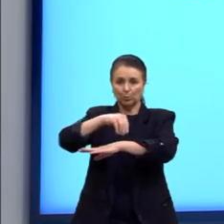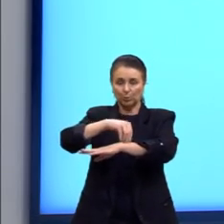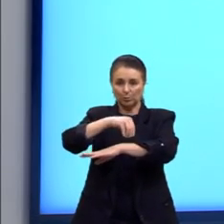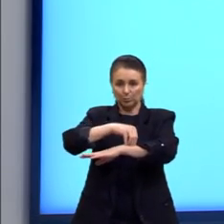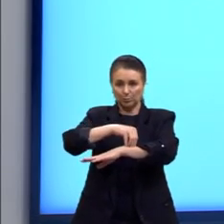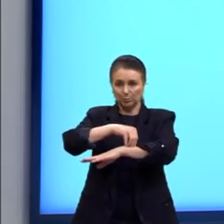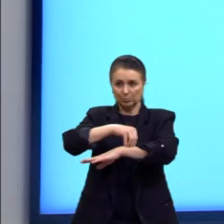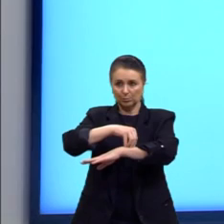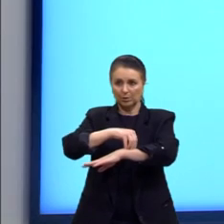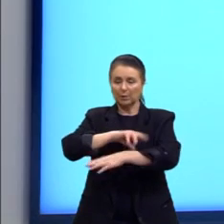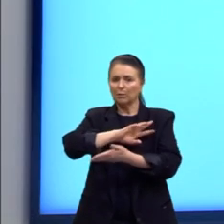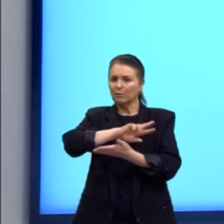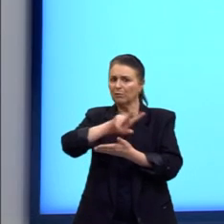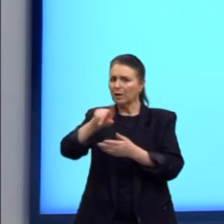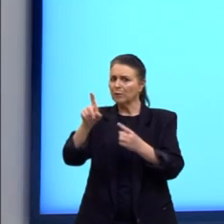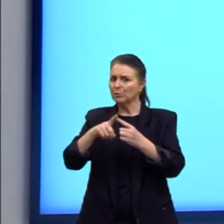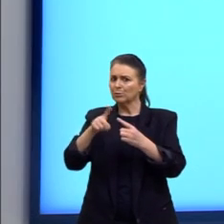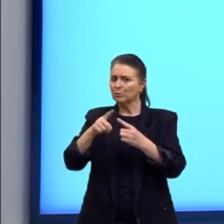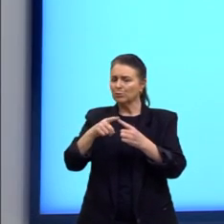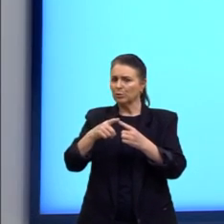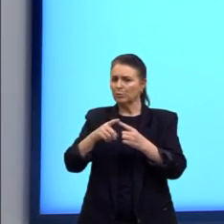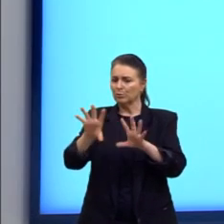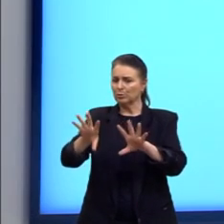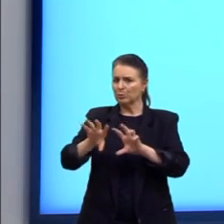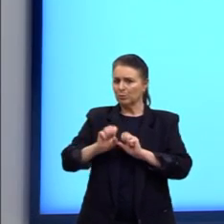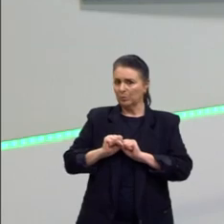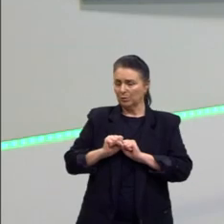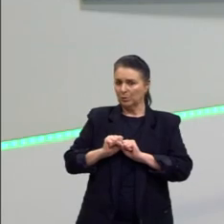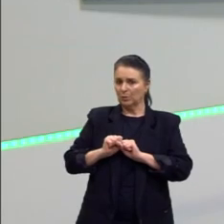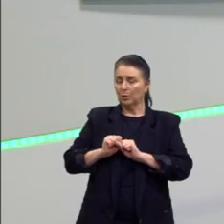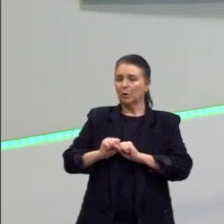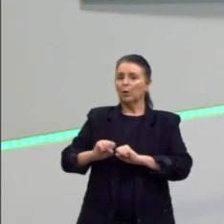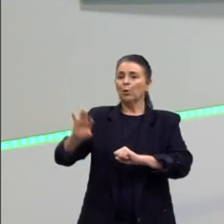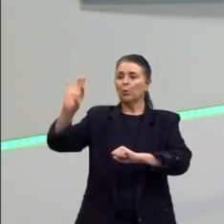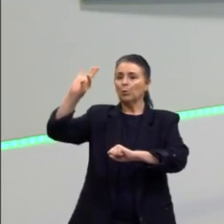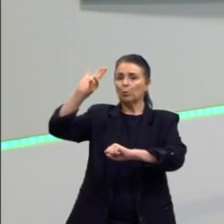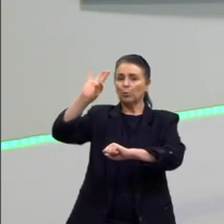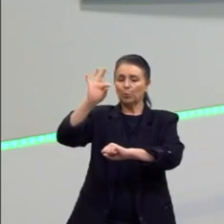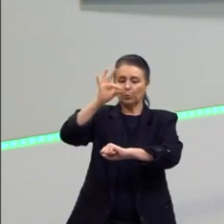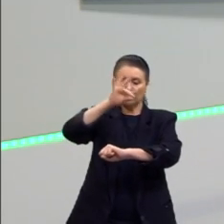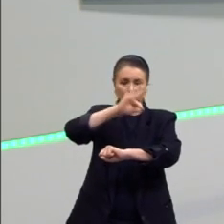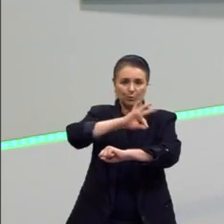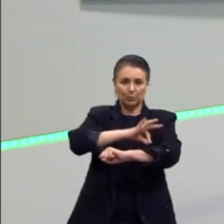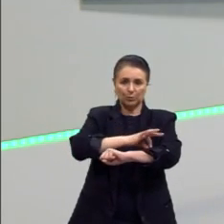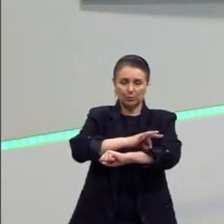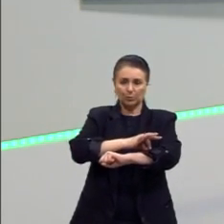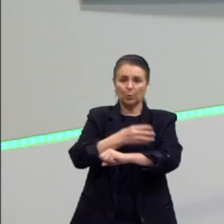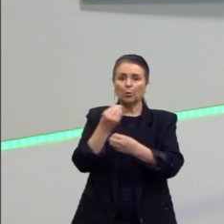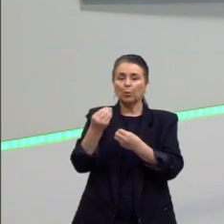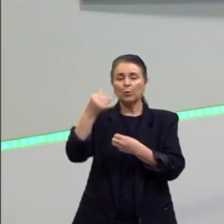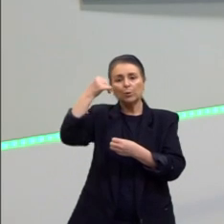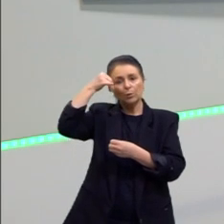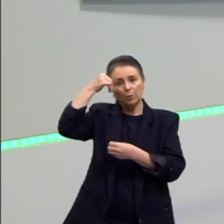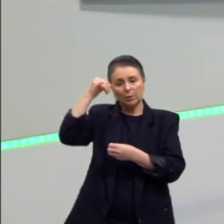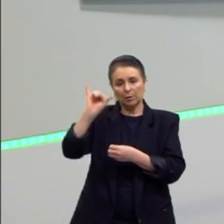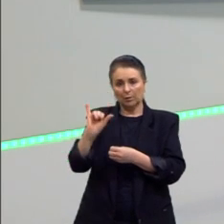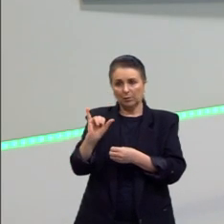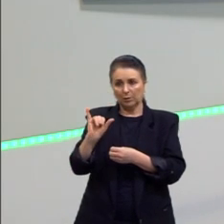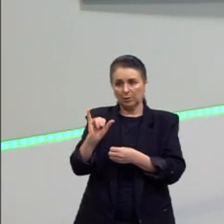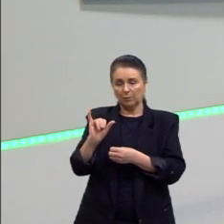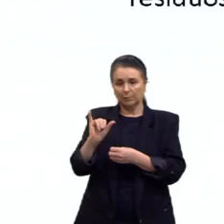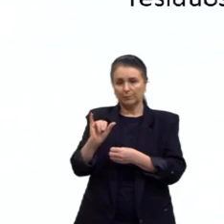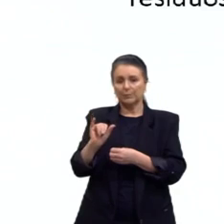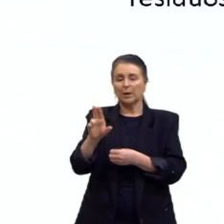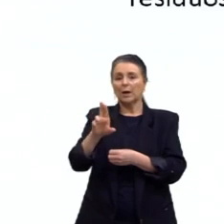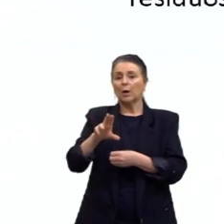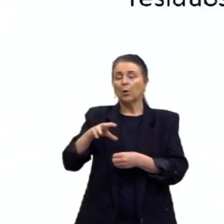ou calazar. A transmissão é através do mosquito palha. A profilaxia é através do manejo de